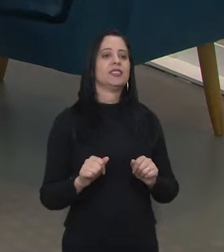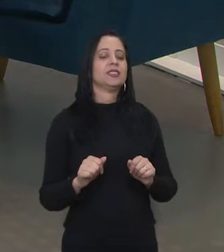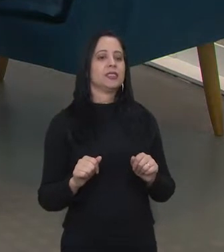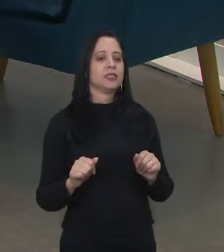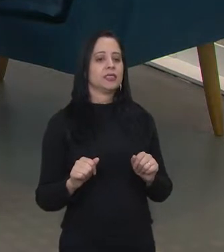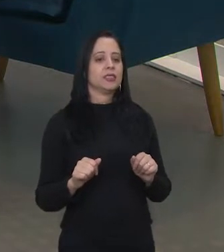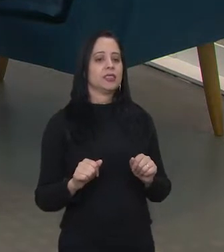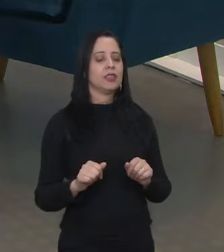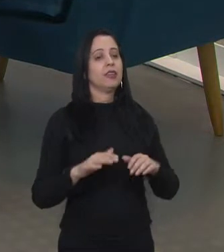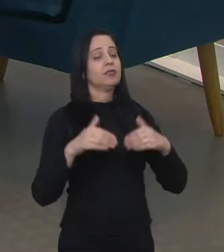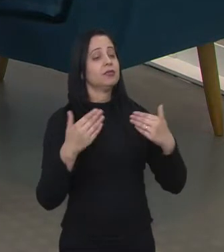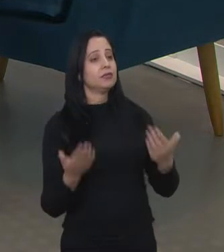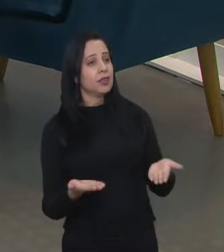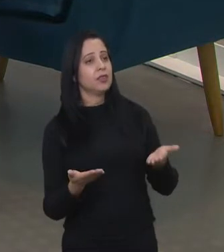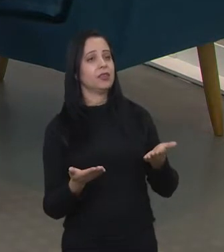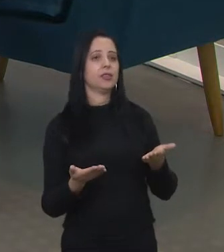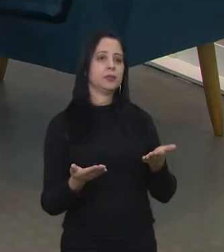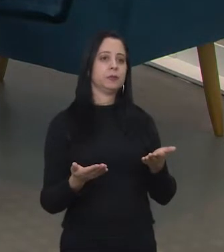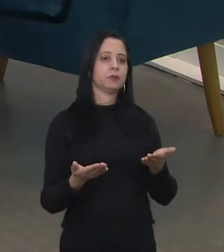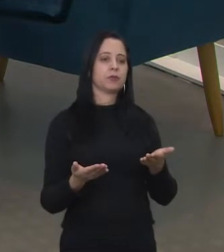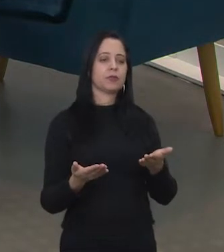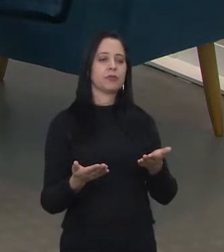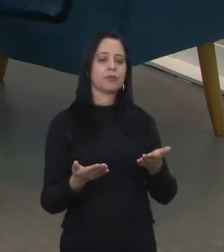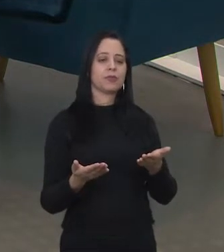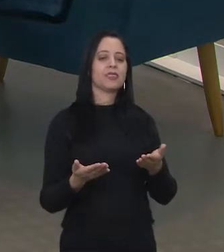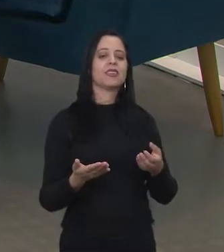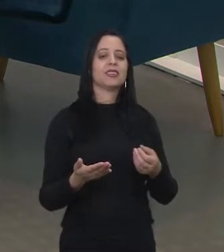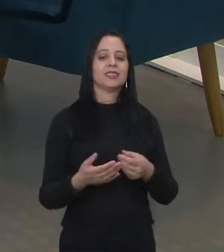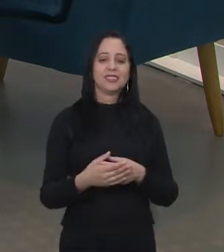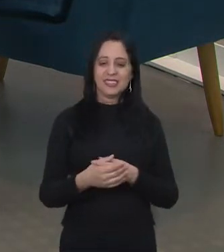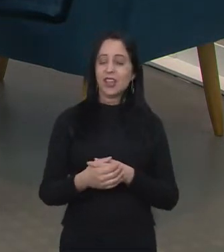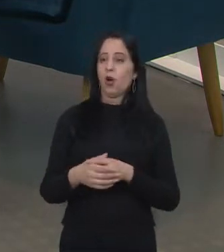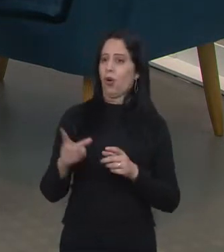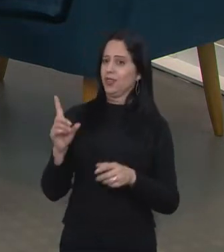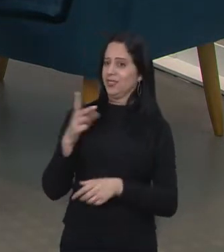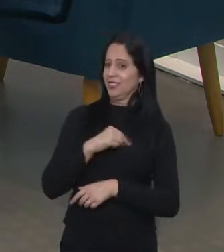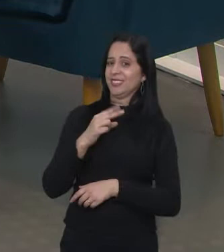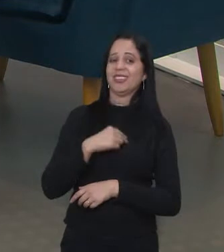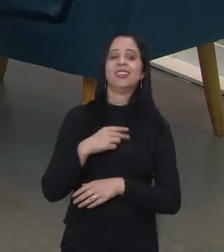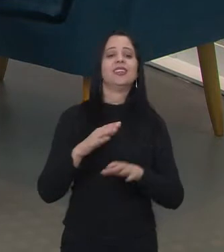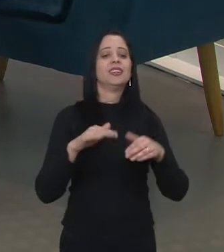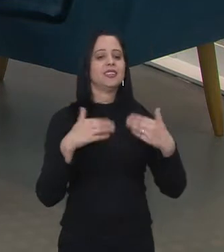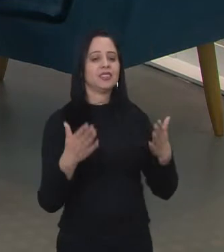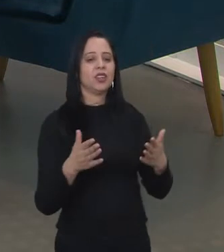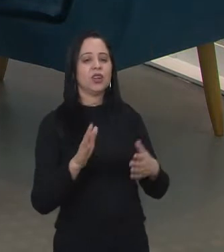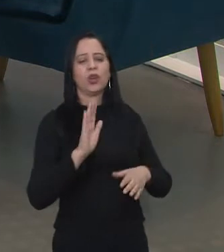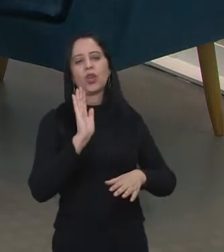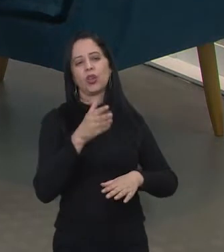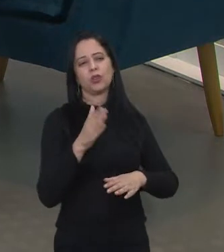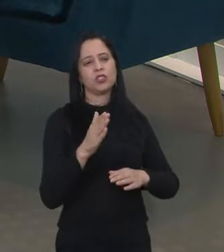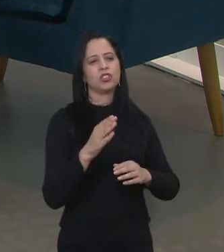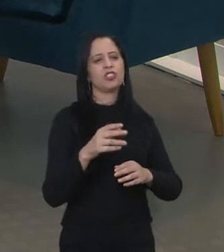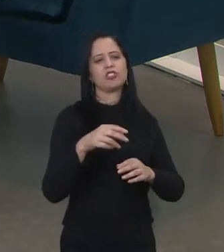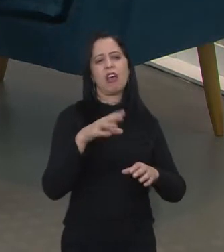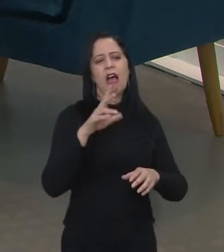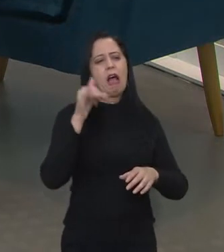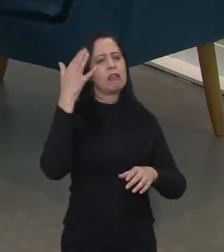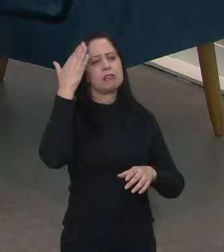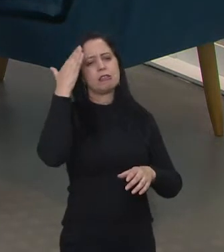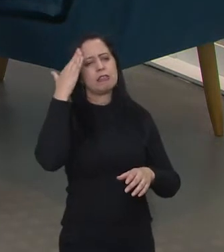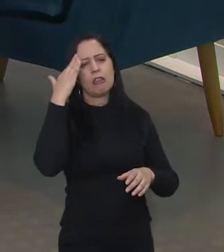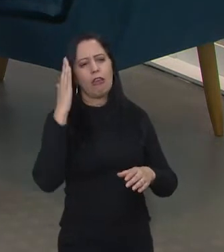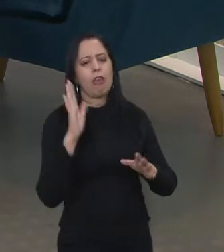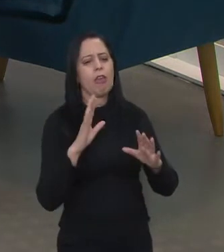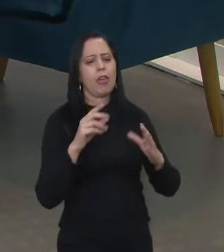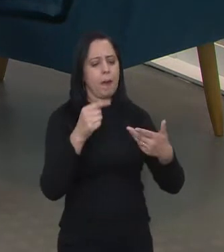e o Nexus Growth Digital. E aí, para fazer isso, né? E aí, tem. Olha! Já estou tracionando a escala, Nexus